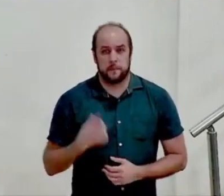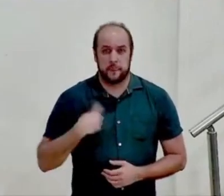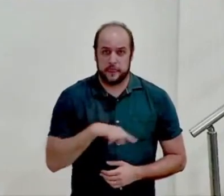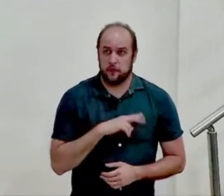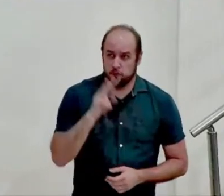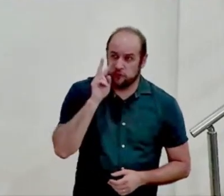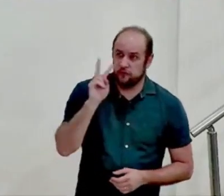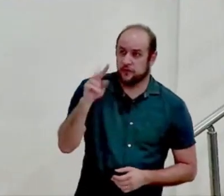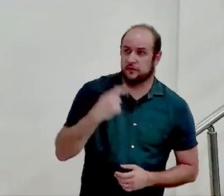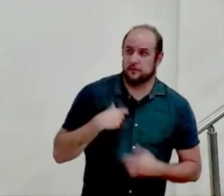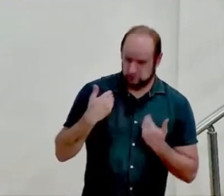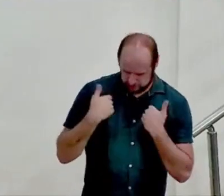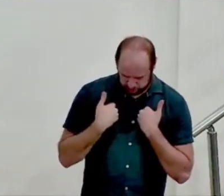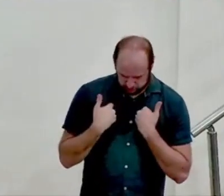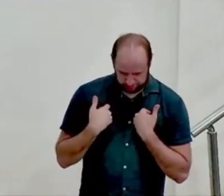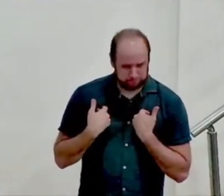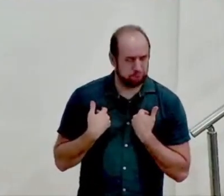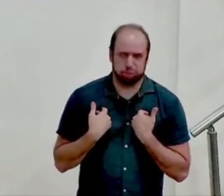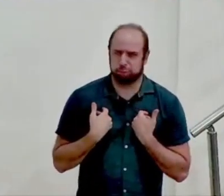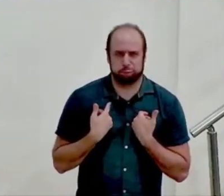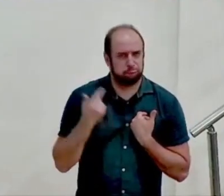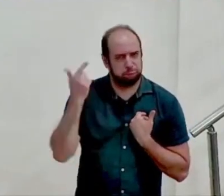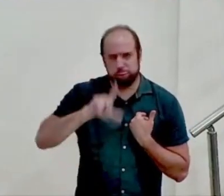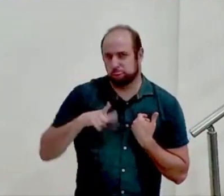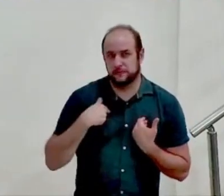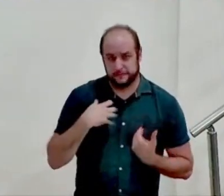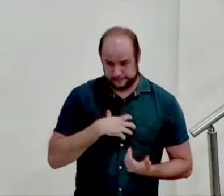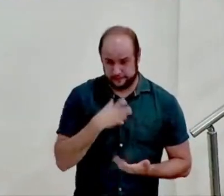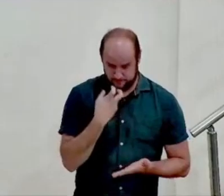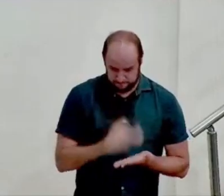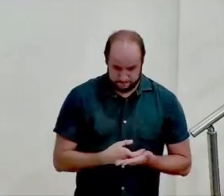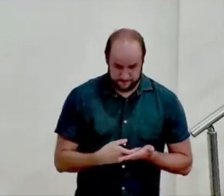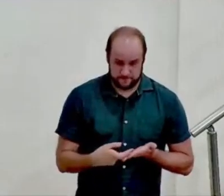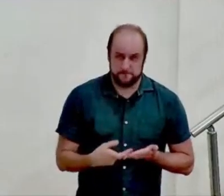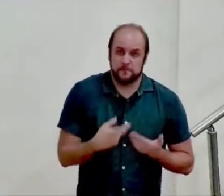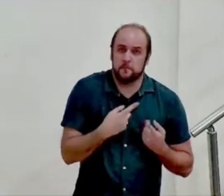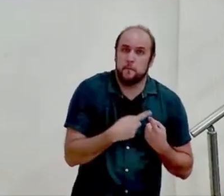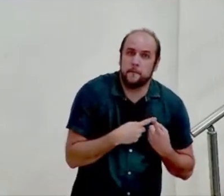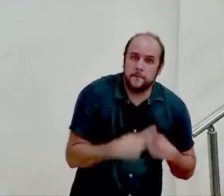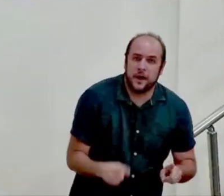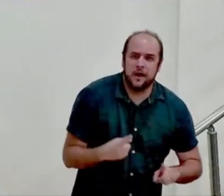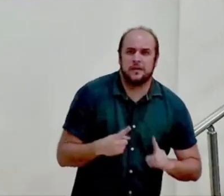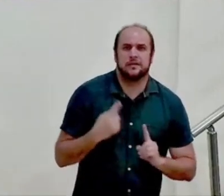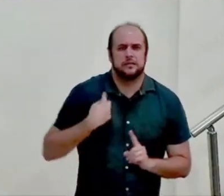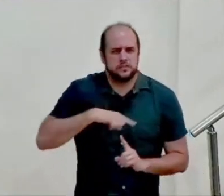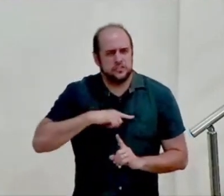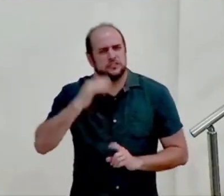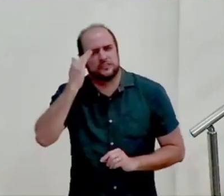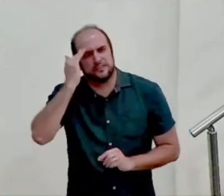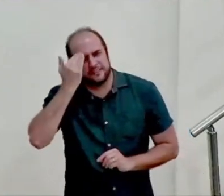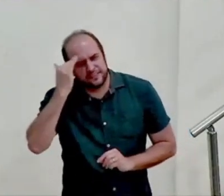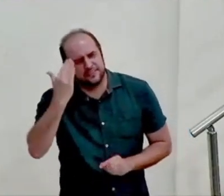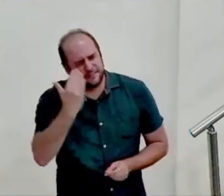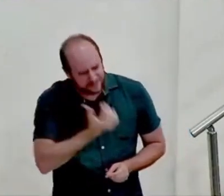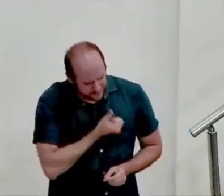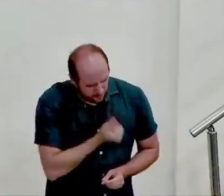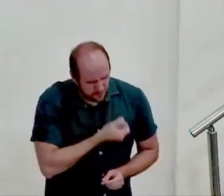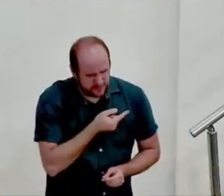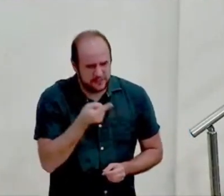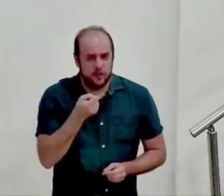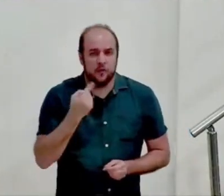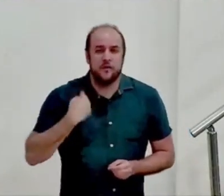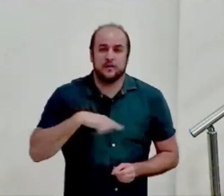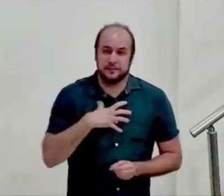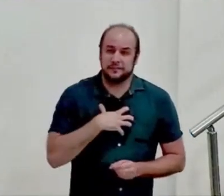Senhor não tem jeito para mim e eu fico humilhado mas aí quando nós entendemos a obra da redenção nós somos